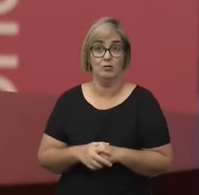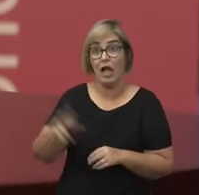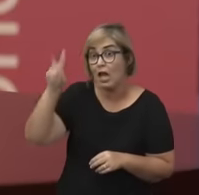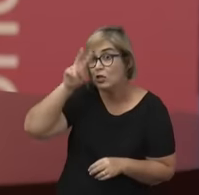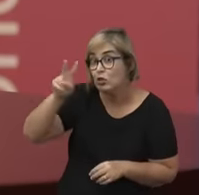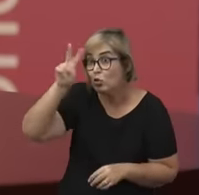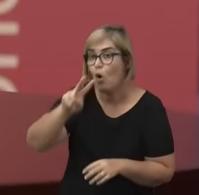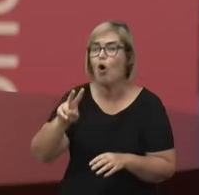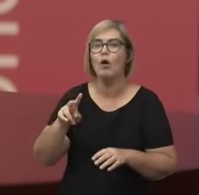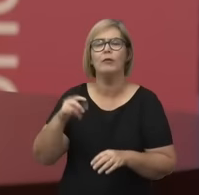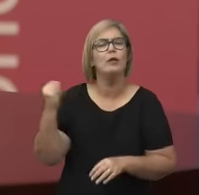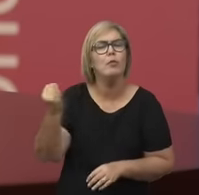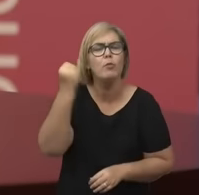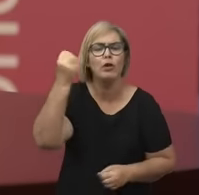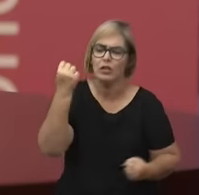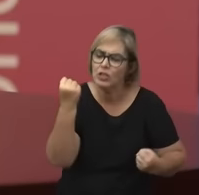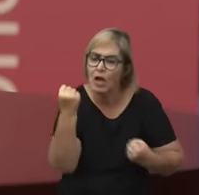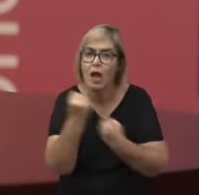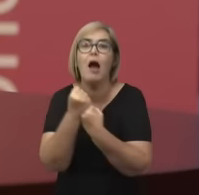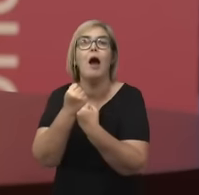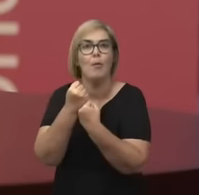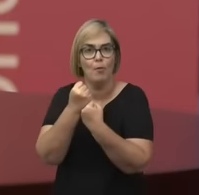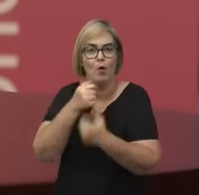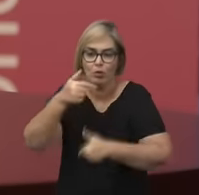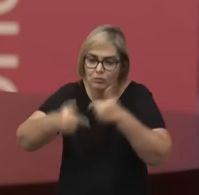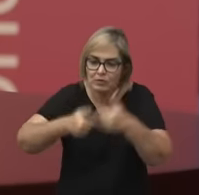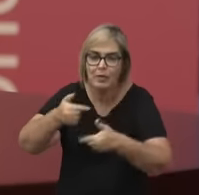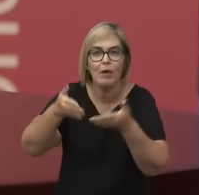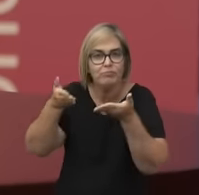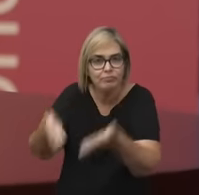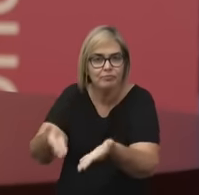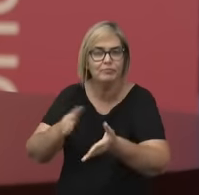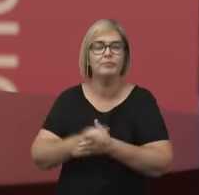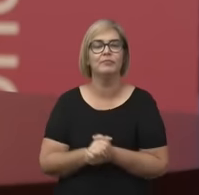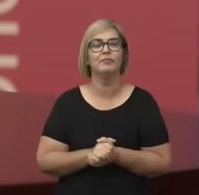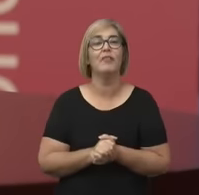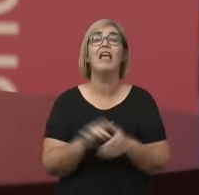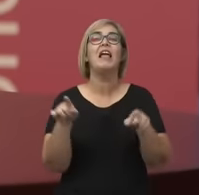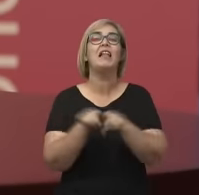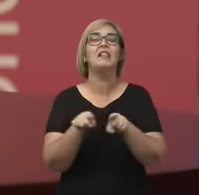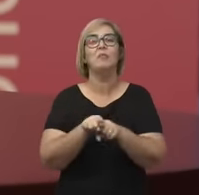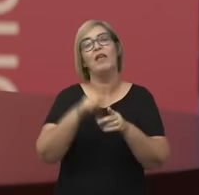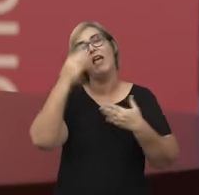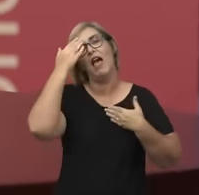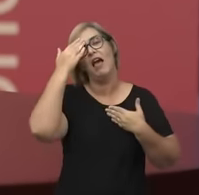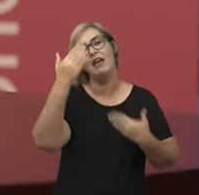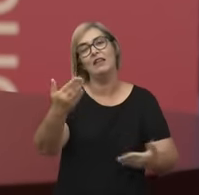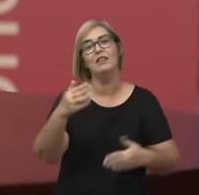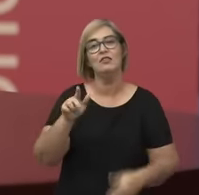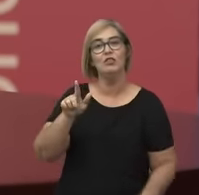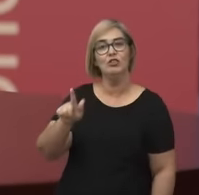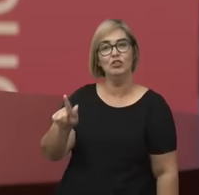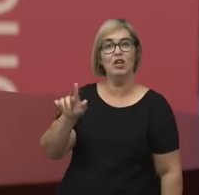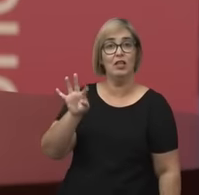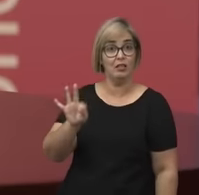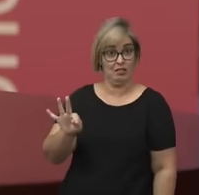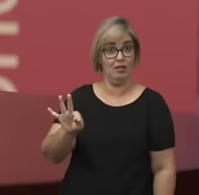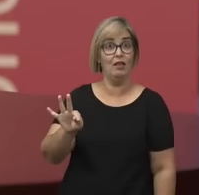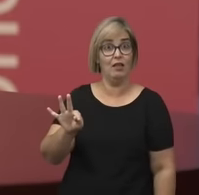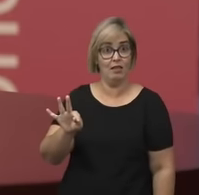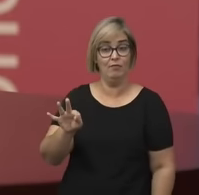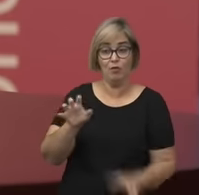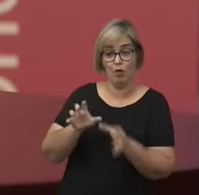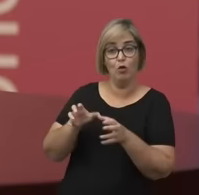aporte, esse apoio institucional para o tipo de trabalho que a gente faz. E aí eu também agradeço ao GT, Mulheres na História da Filosofia, da